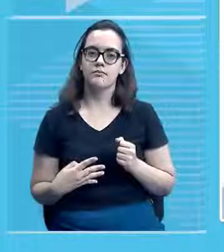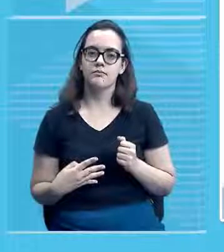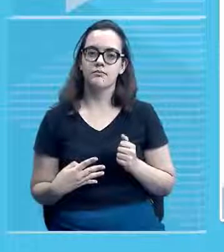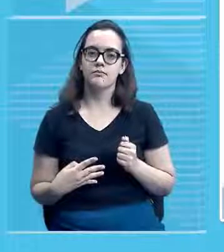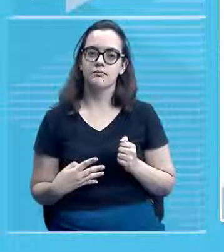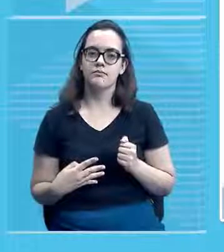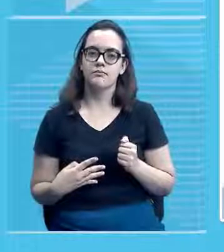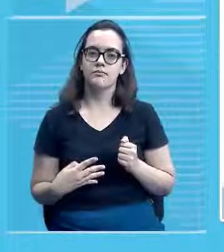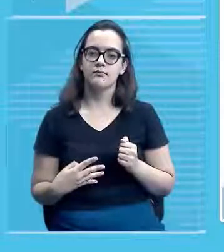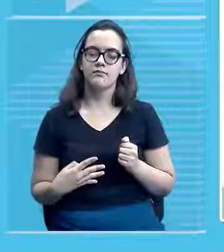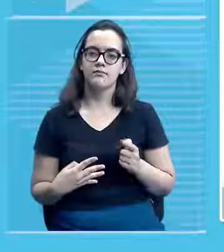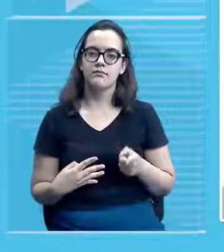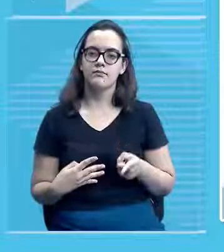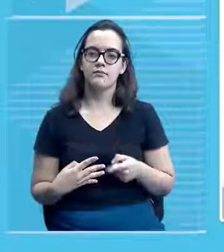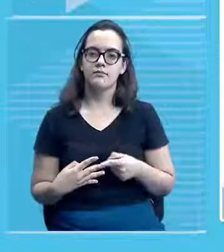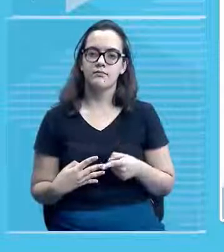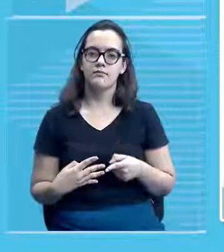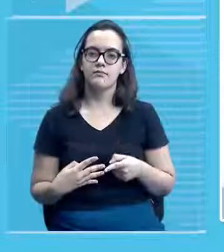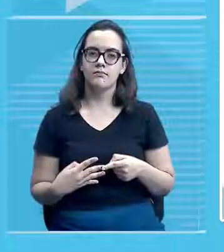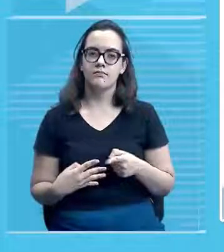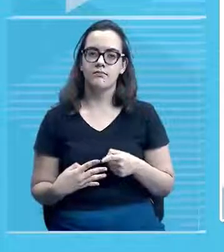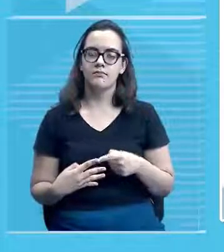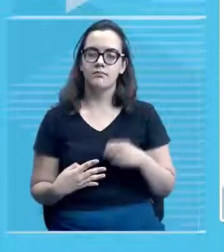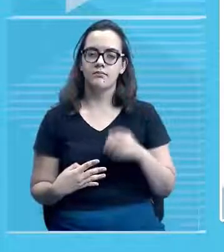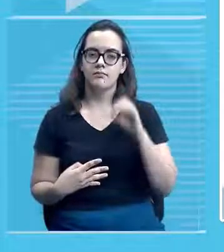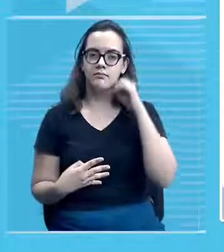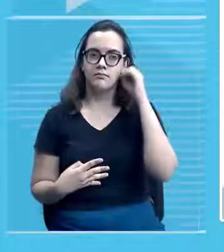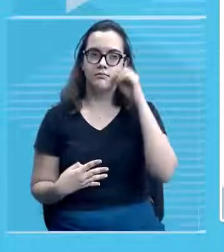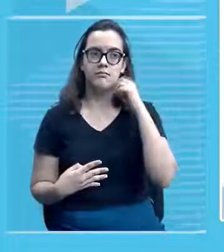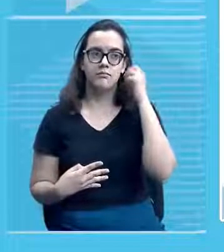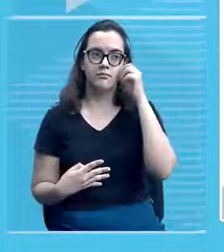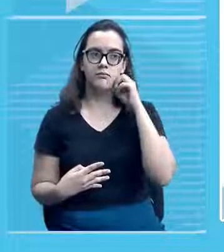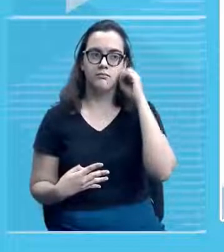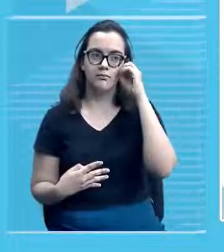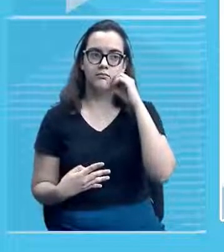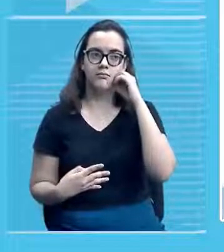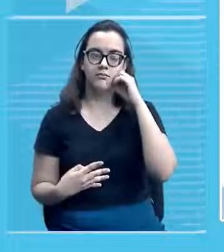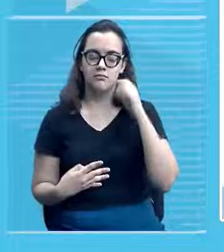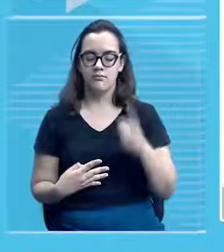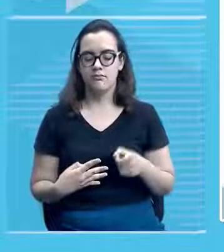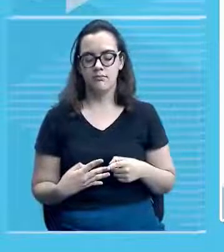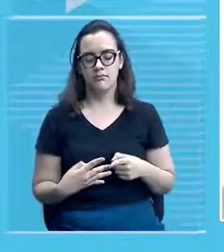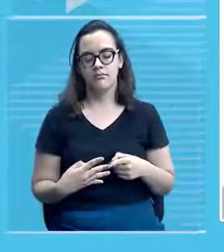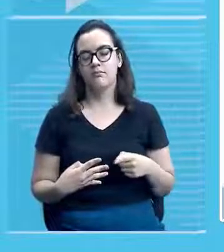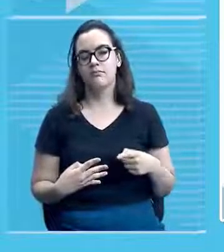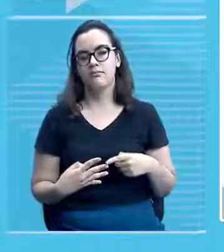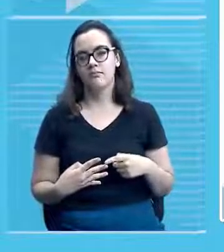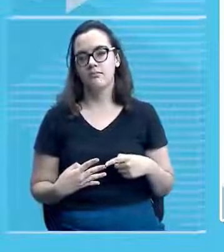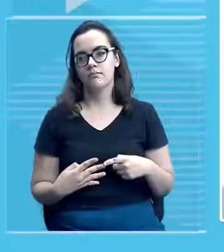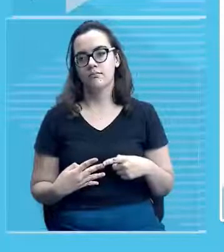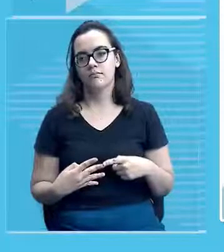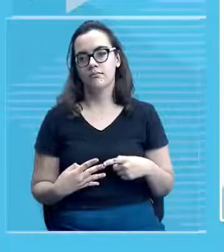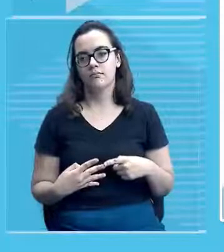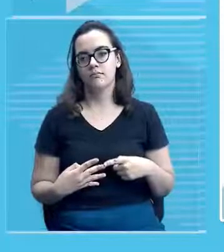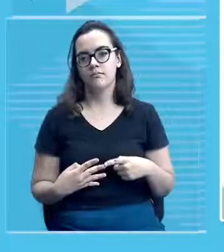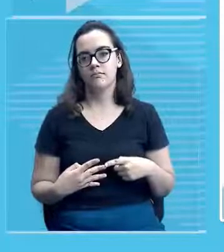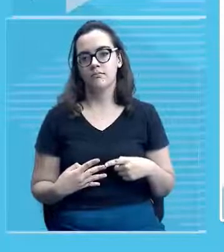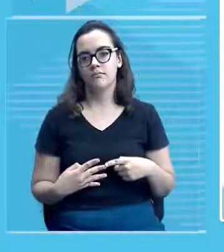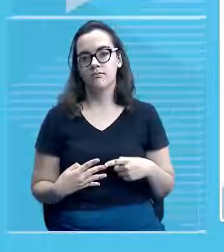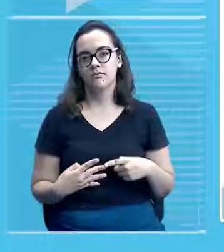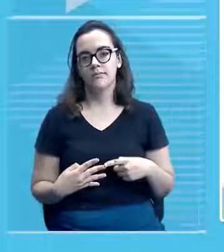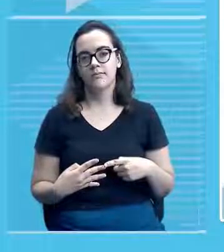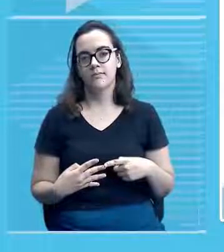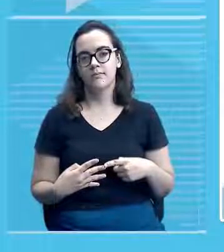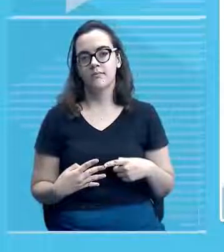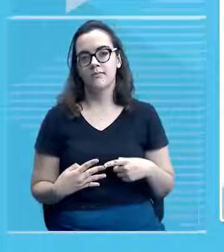Então, a igreja Nossa Senhora da Vitória em Oeiras, a igreja Nossa Senhora do Rosário, né?